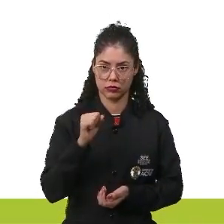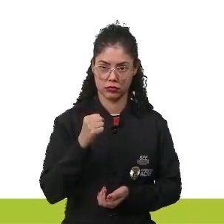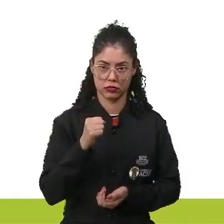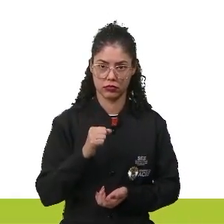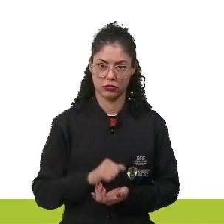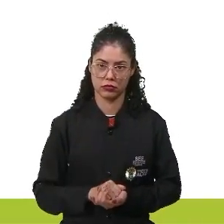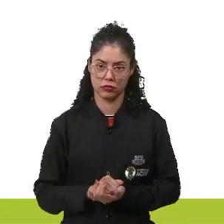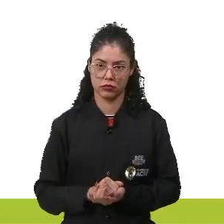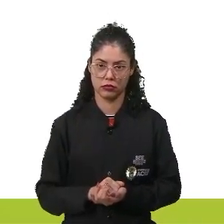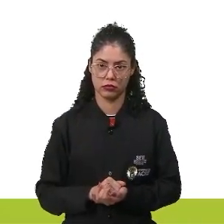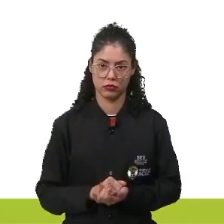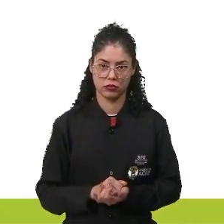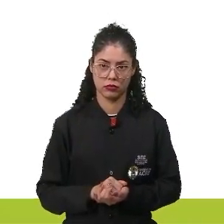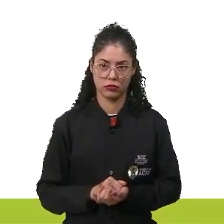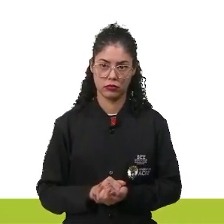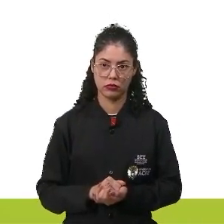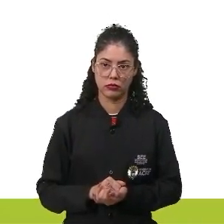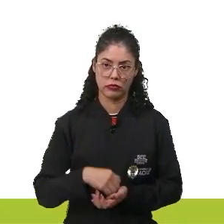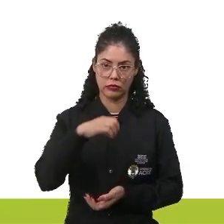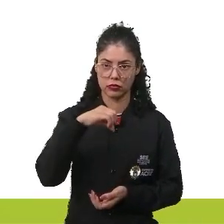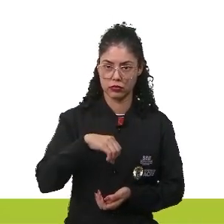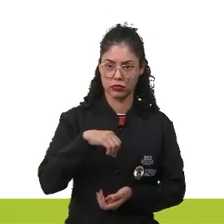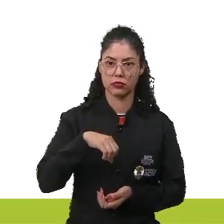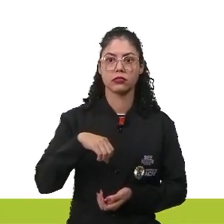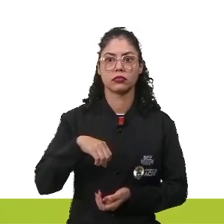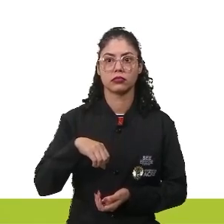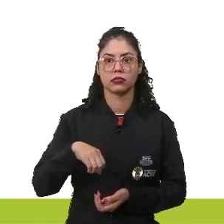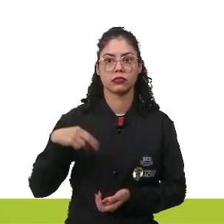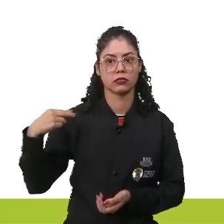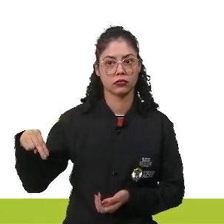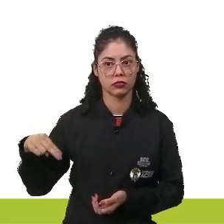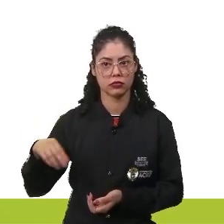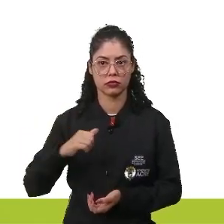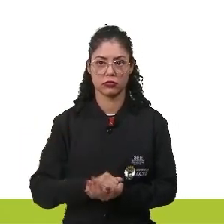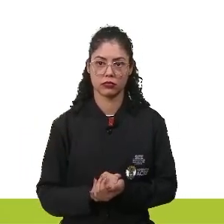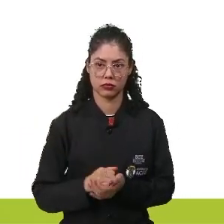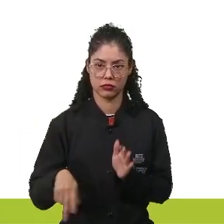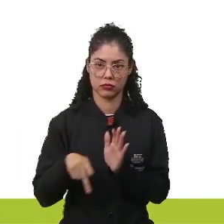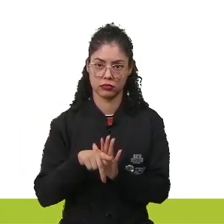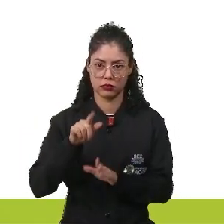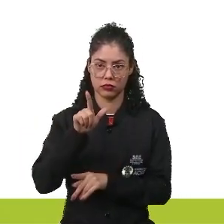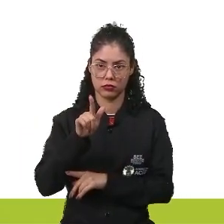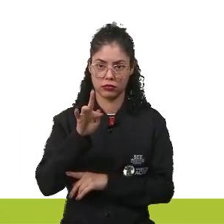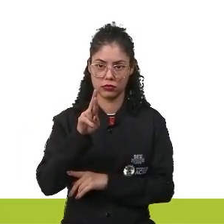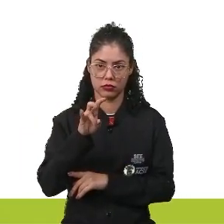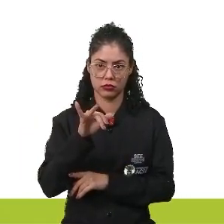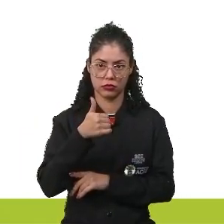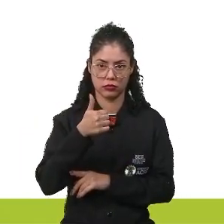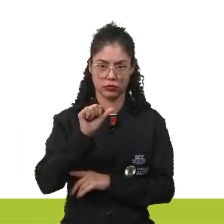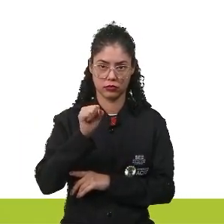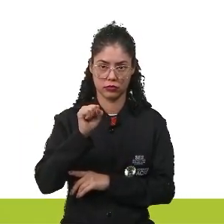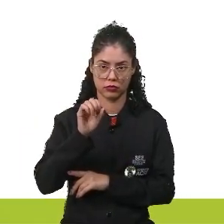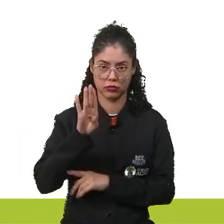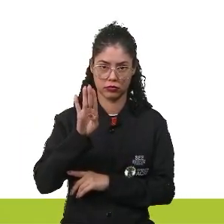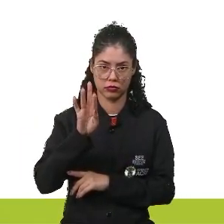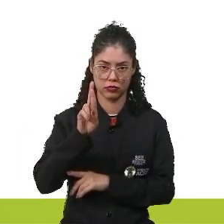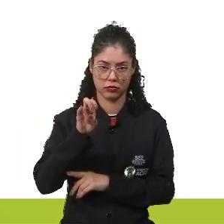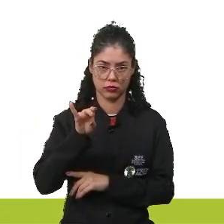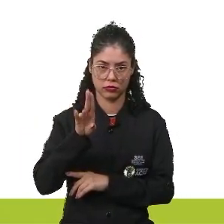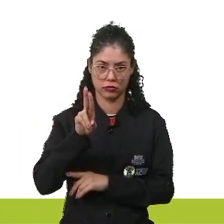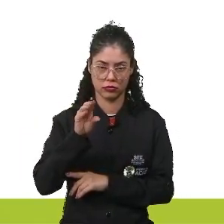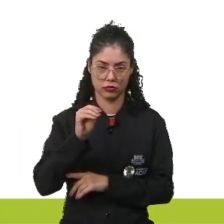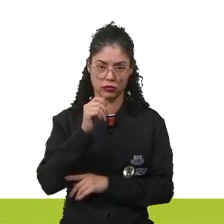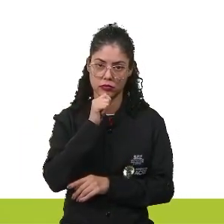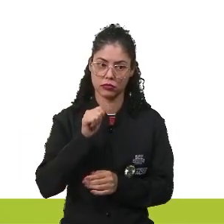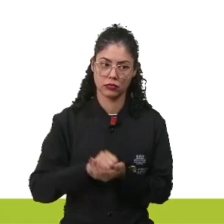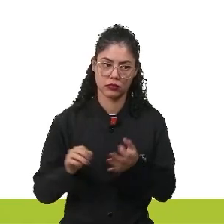aconteceu em 9 de novembro de 1789, o golpe do 18 de Brumário. O foi esse golpe do 18 de Brumário? Foi